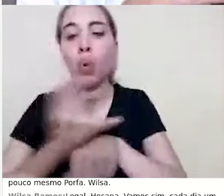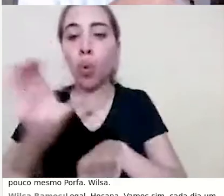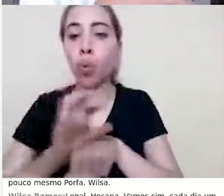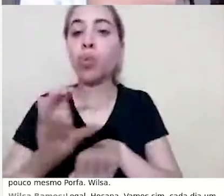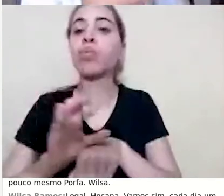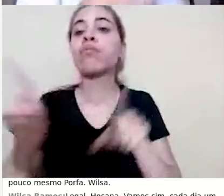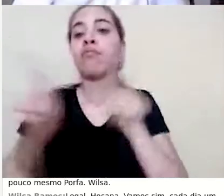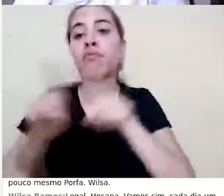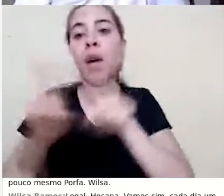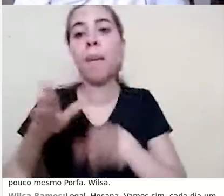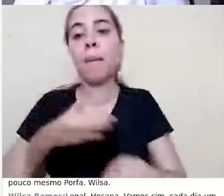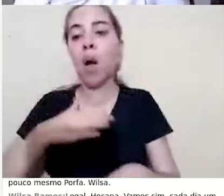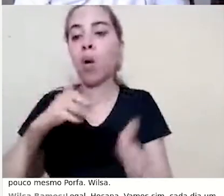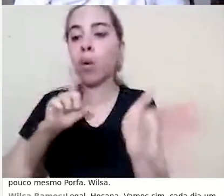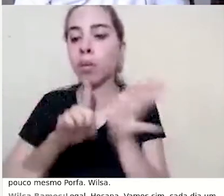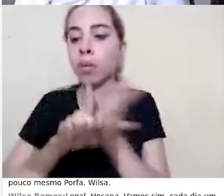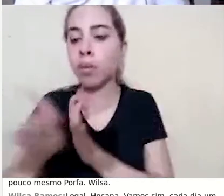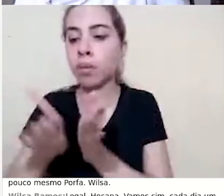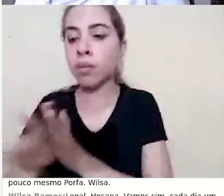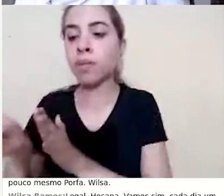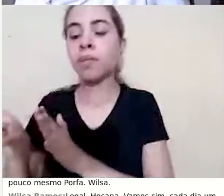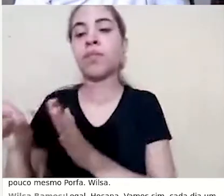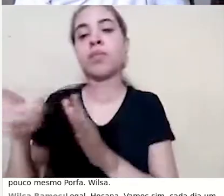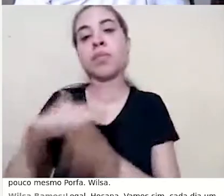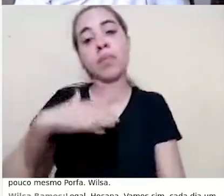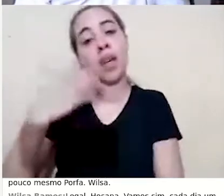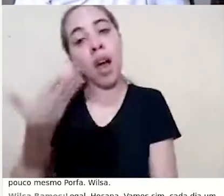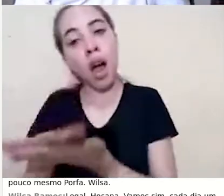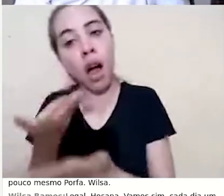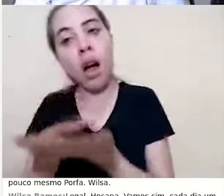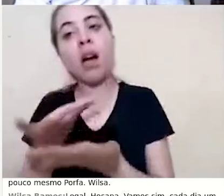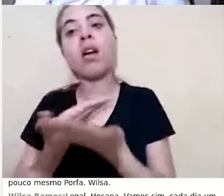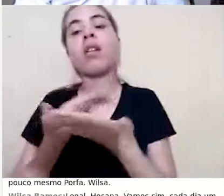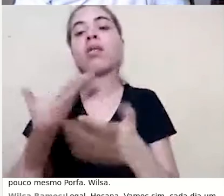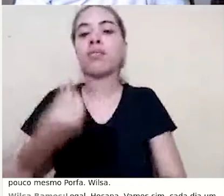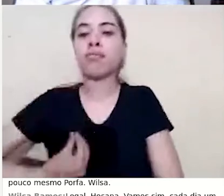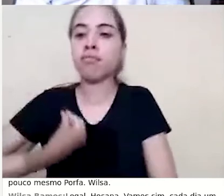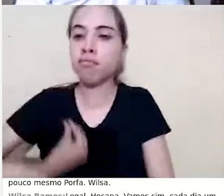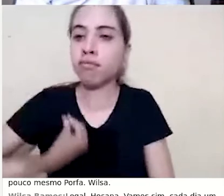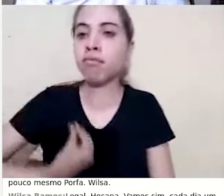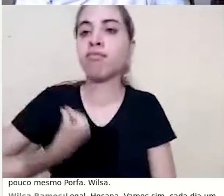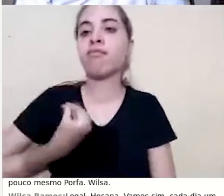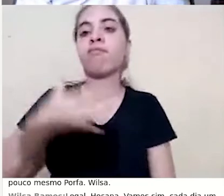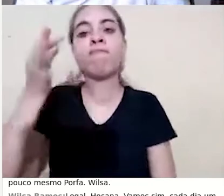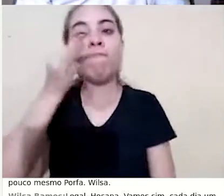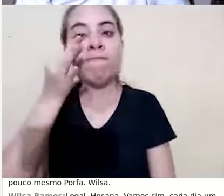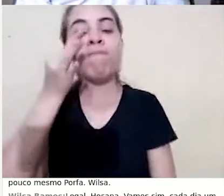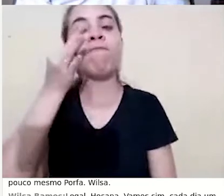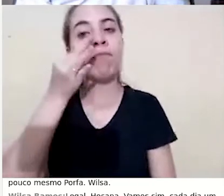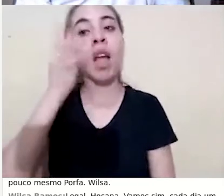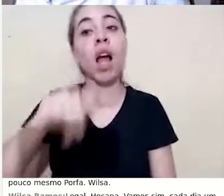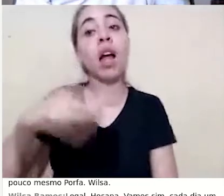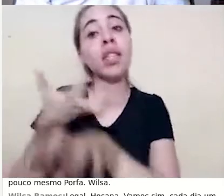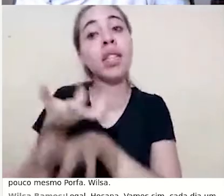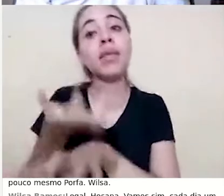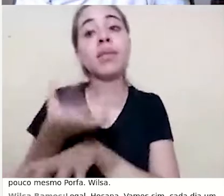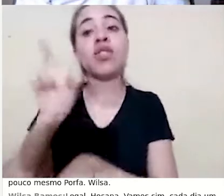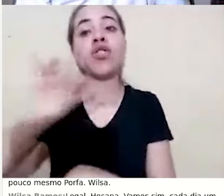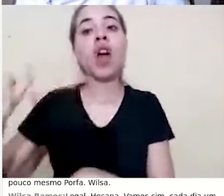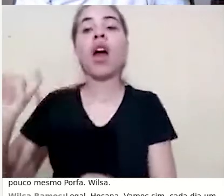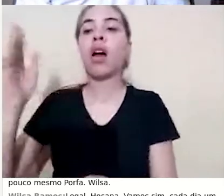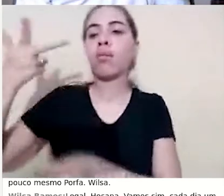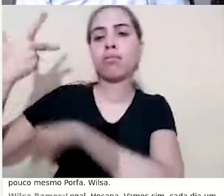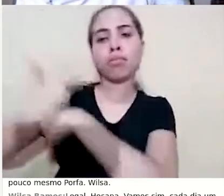questionários, as minhas aulas presenciais, essa disciplina tem vídeo-aulas que foram gravadas.